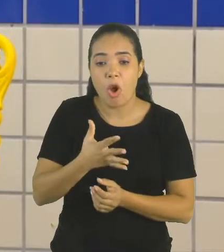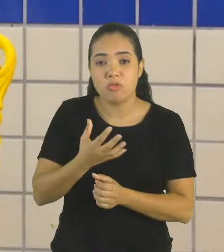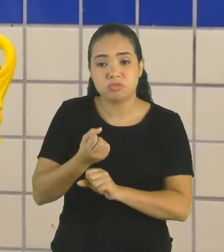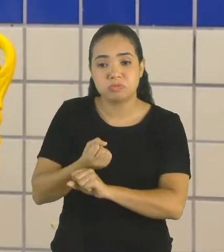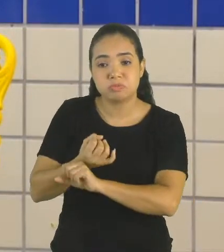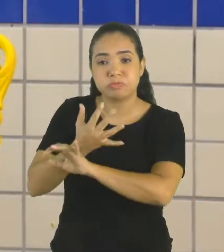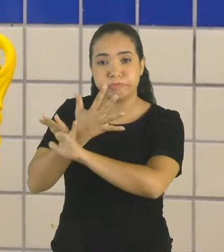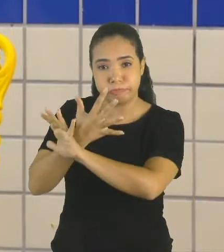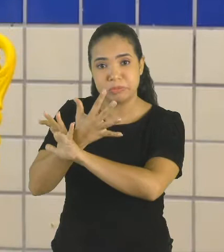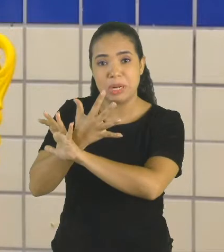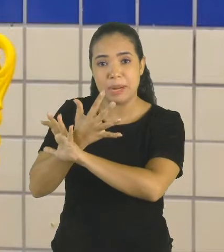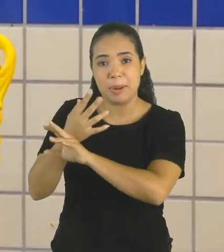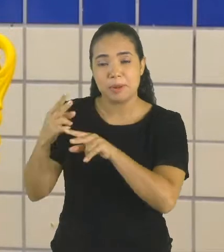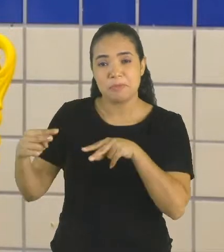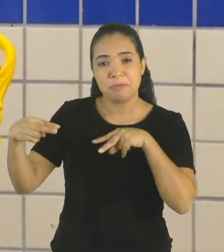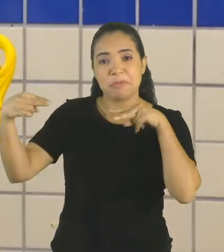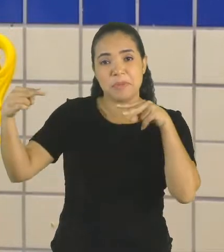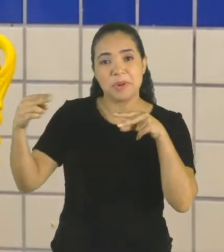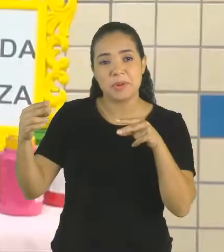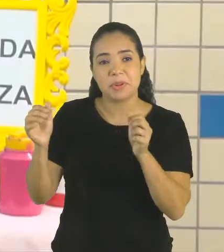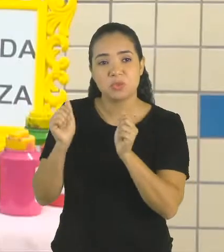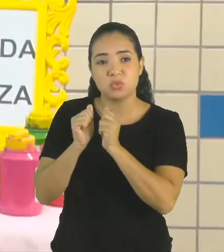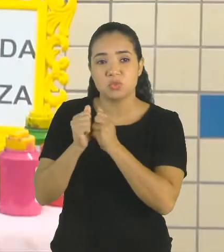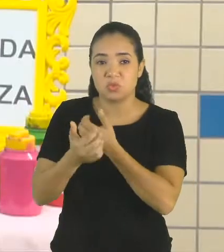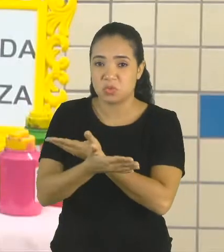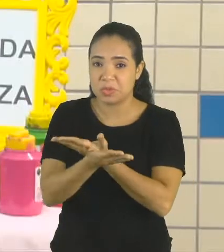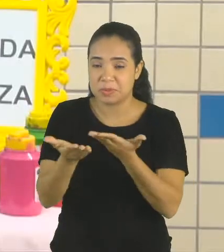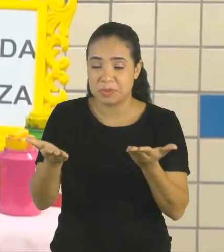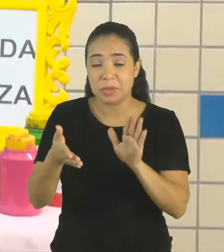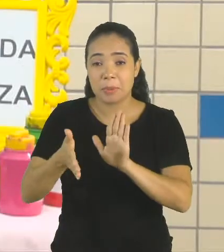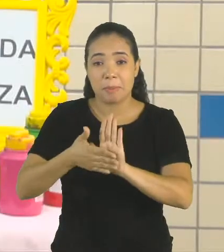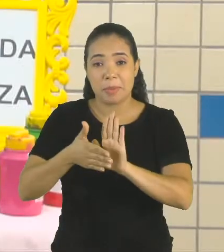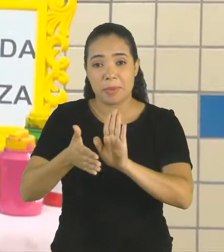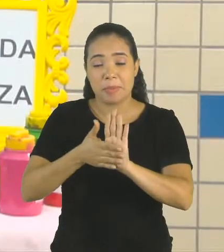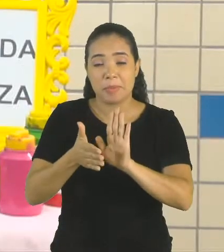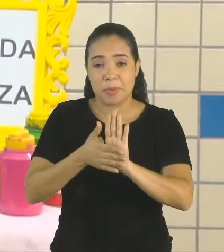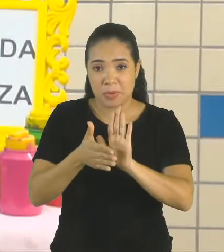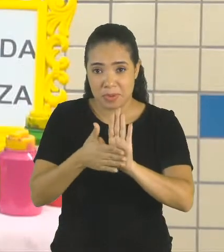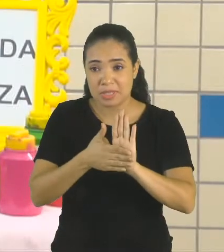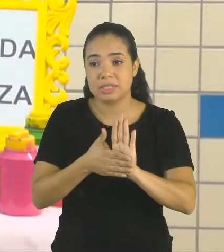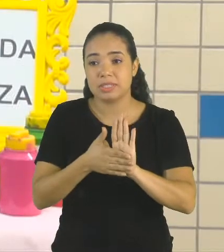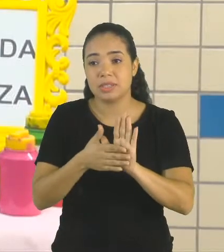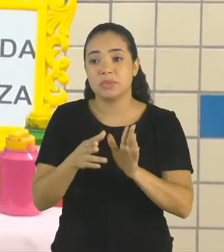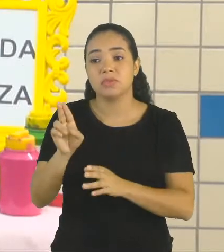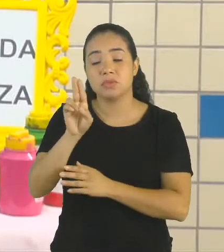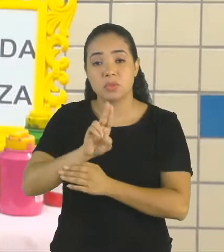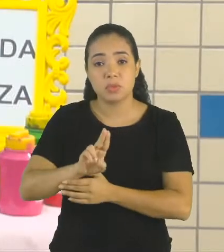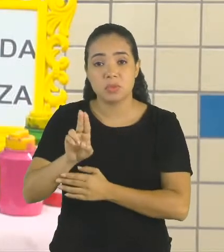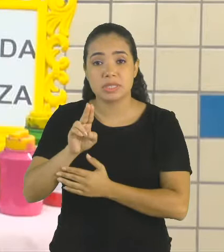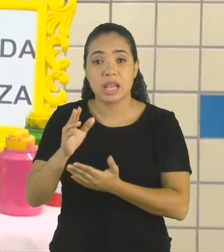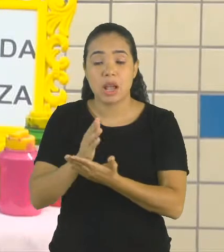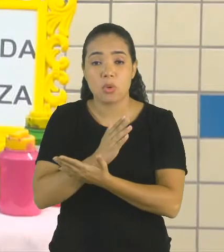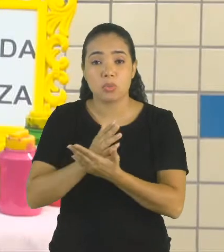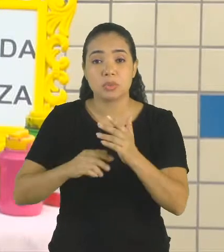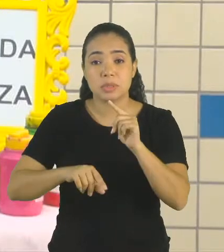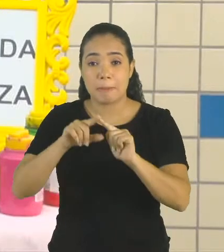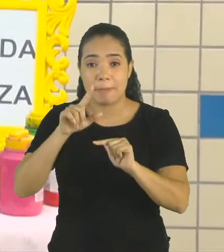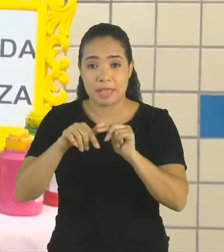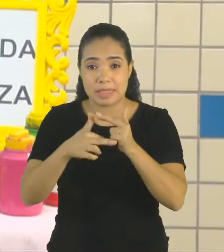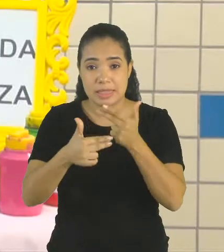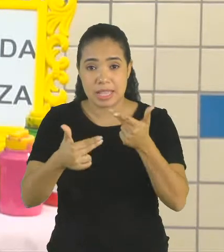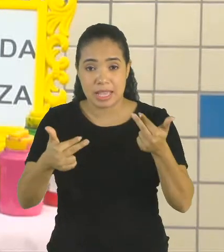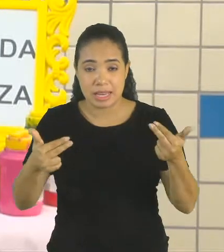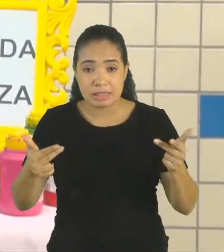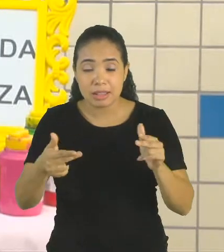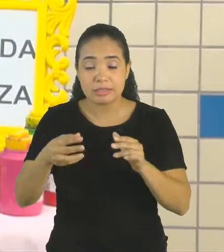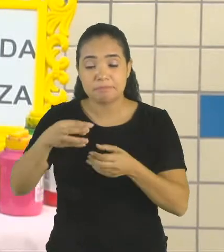próximos de vocês. Para essa proposta vamos usar alguns materiais e